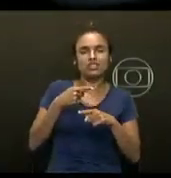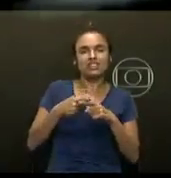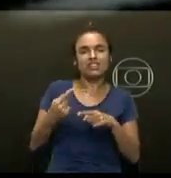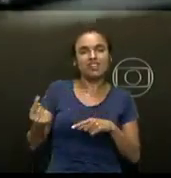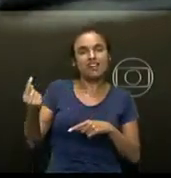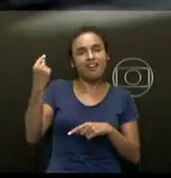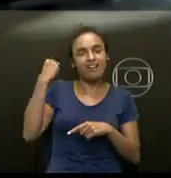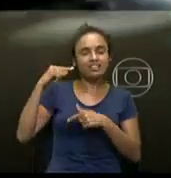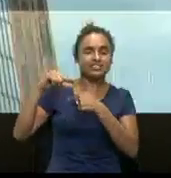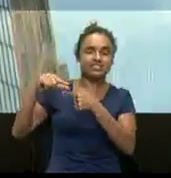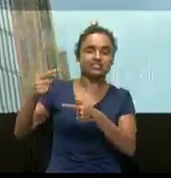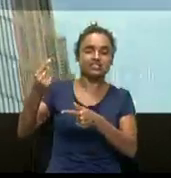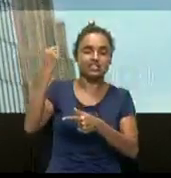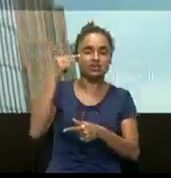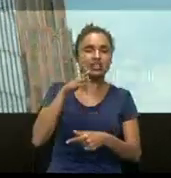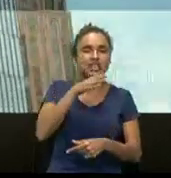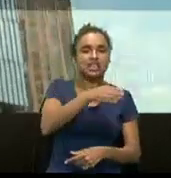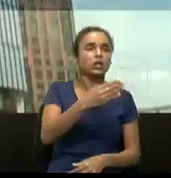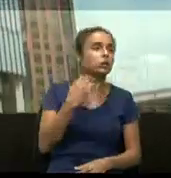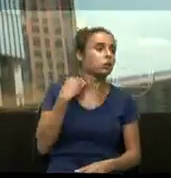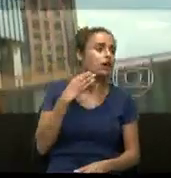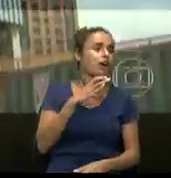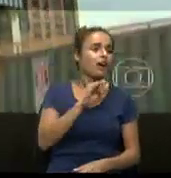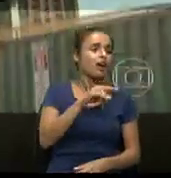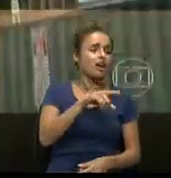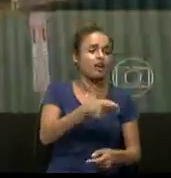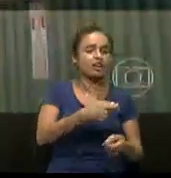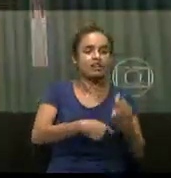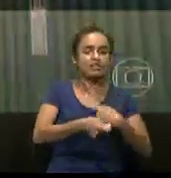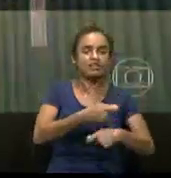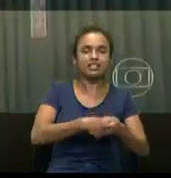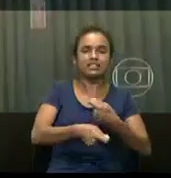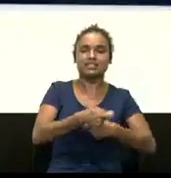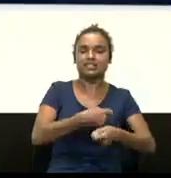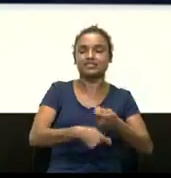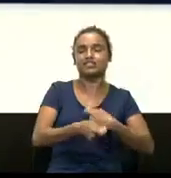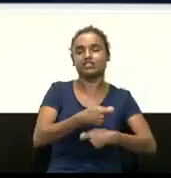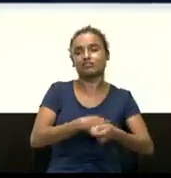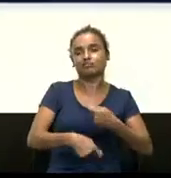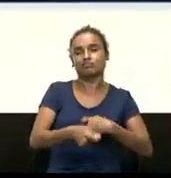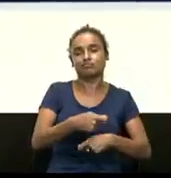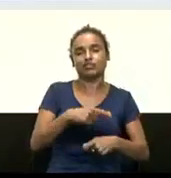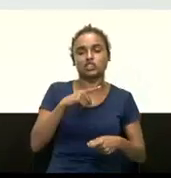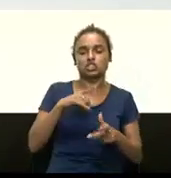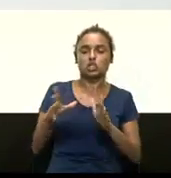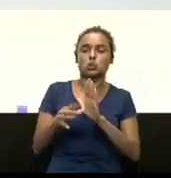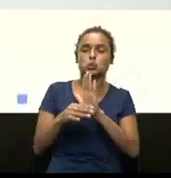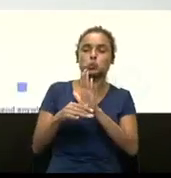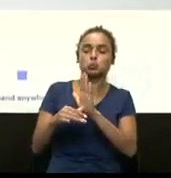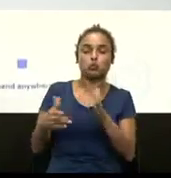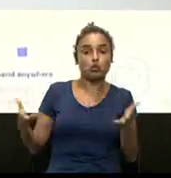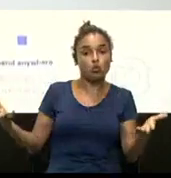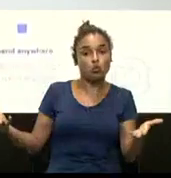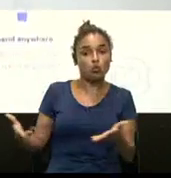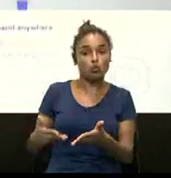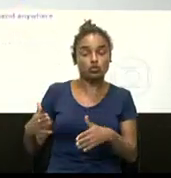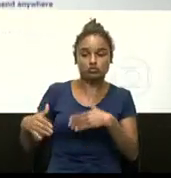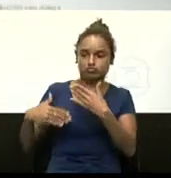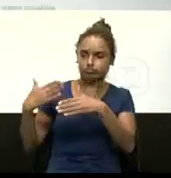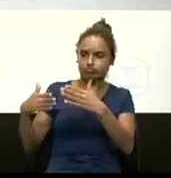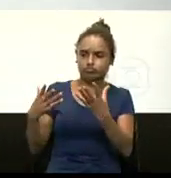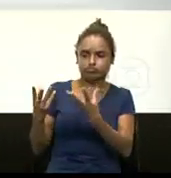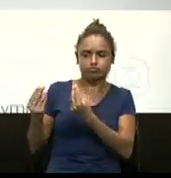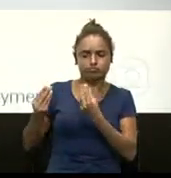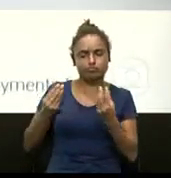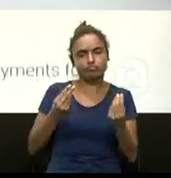sonegadores de impostos. Agora dá para comprar até apartamento com a moeda eletrônica. O volume cresceu tanto que o